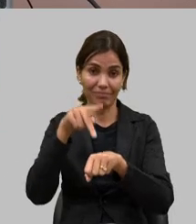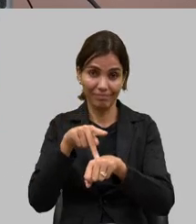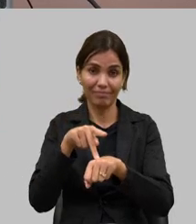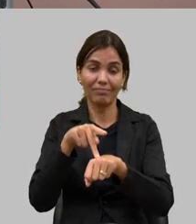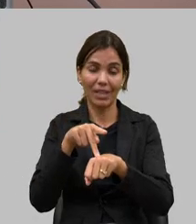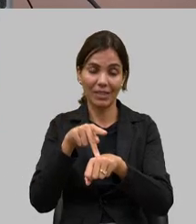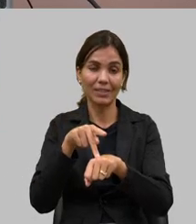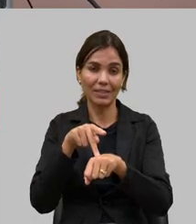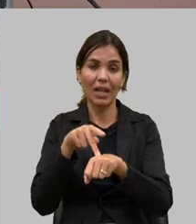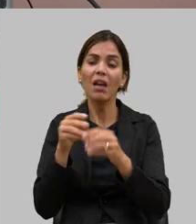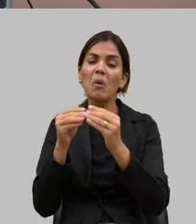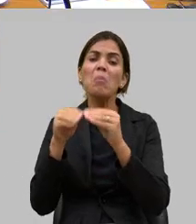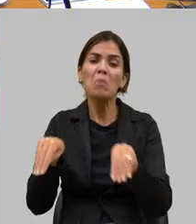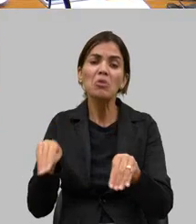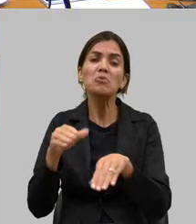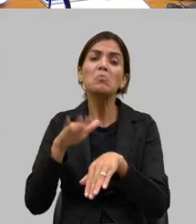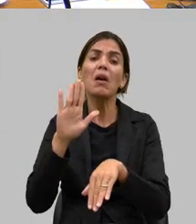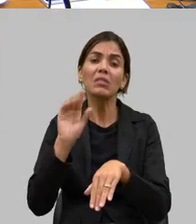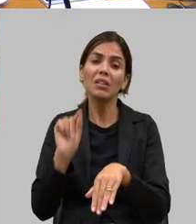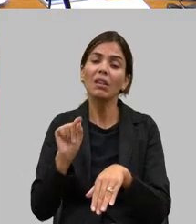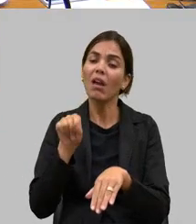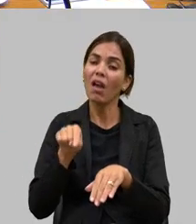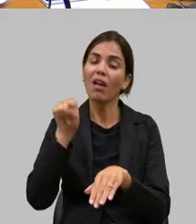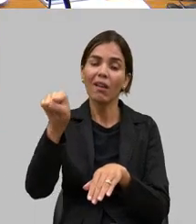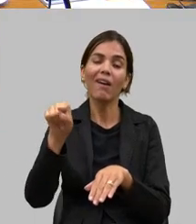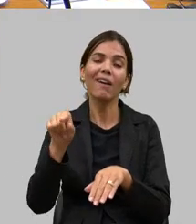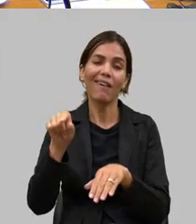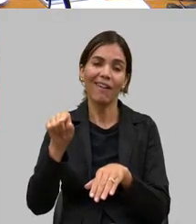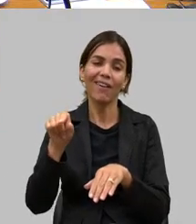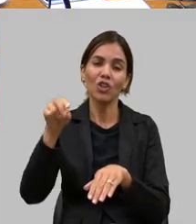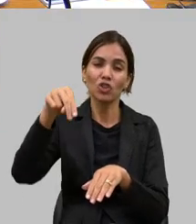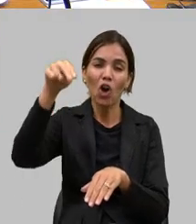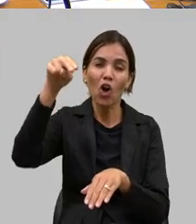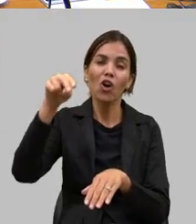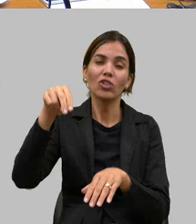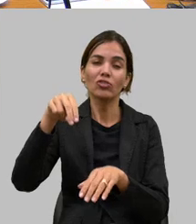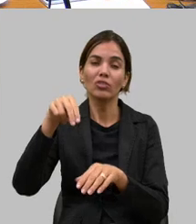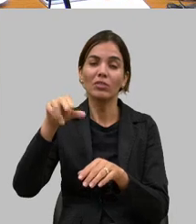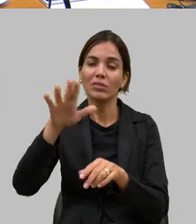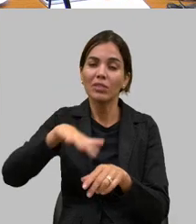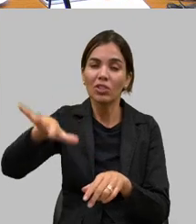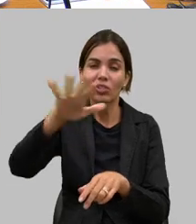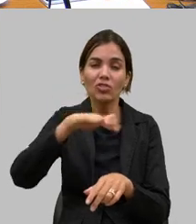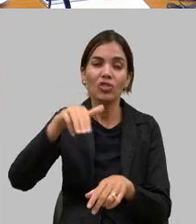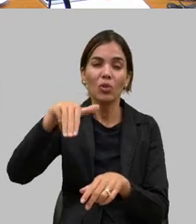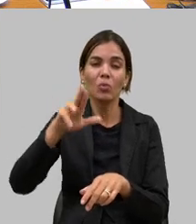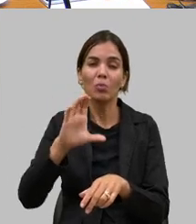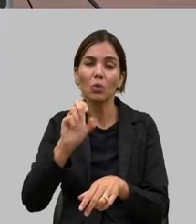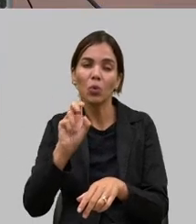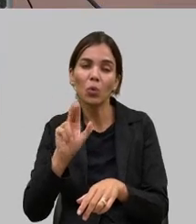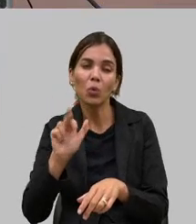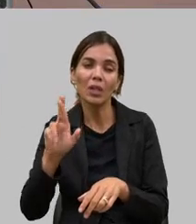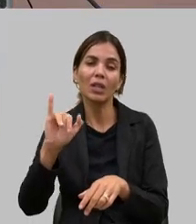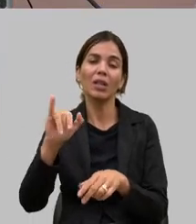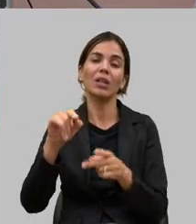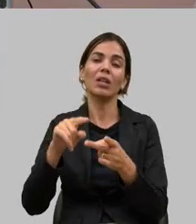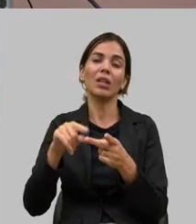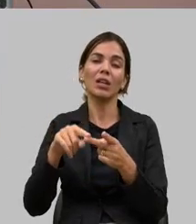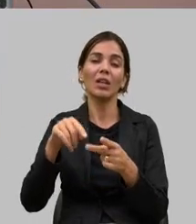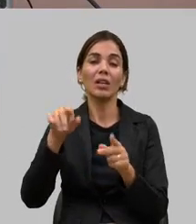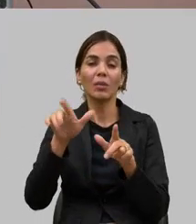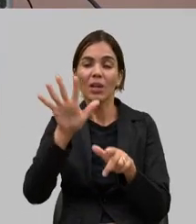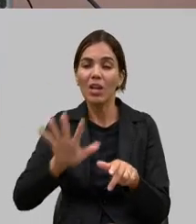prejudicado são realmente os produtores do norte do nordeste do Jequitinhonha do Mucuri que mais precisam o noroeste de Minas